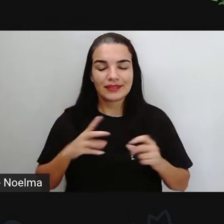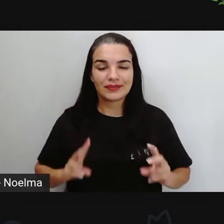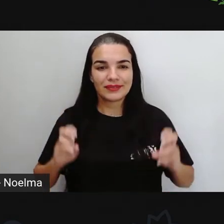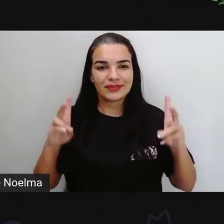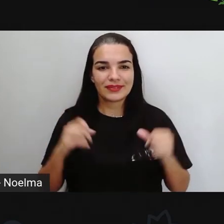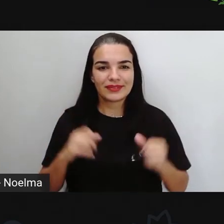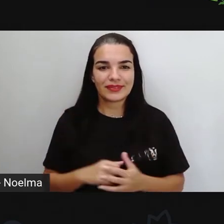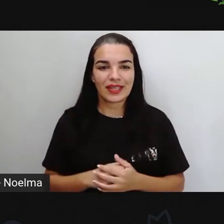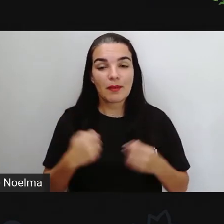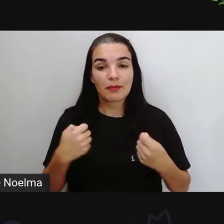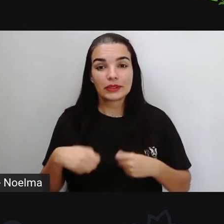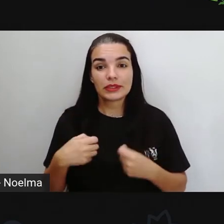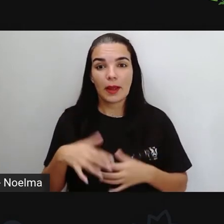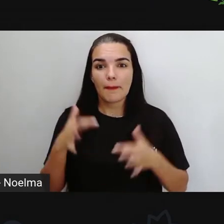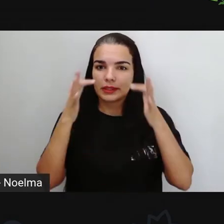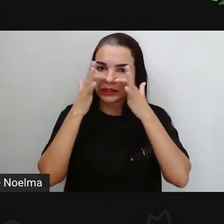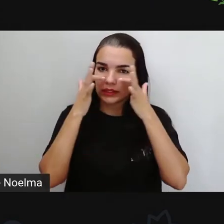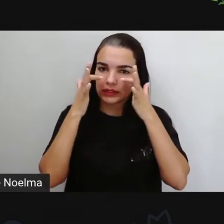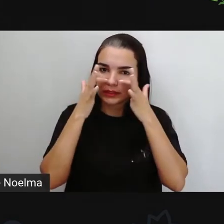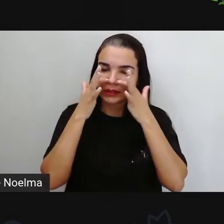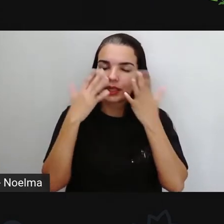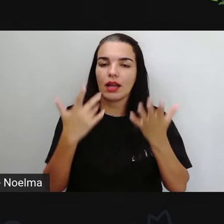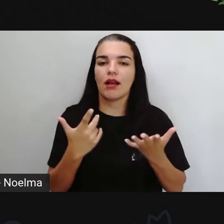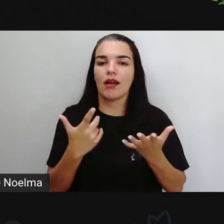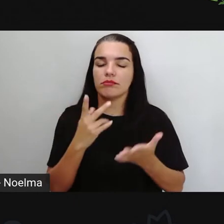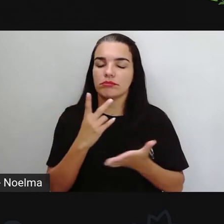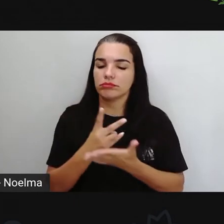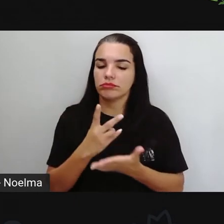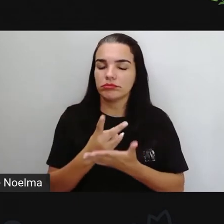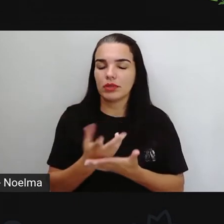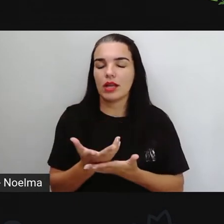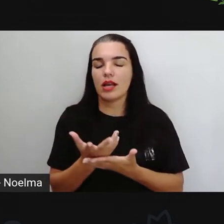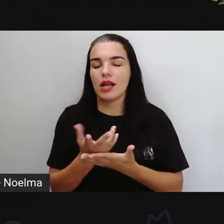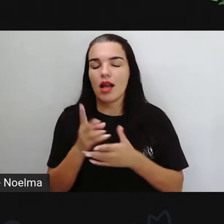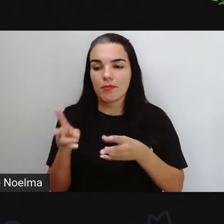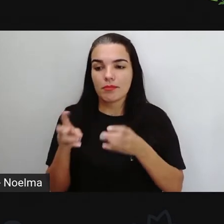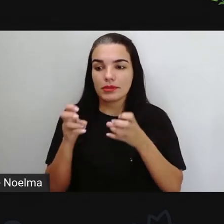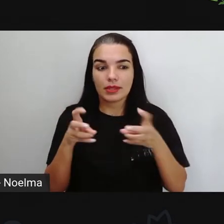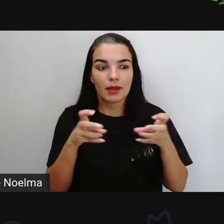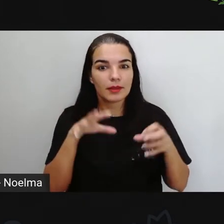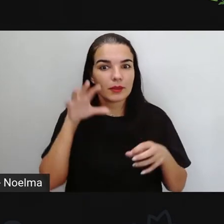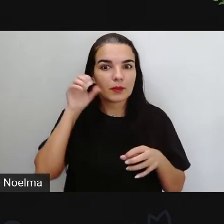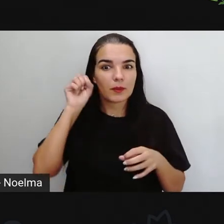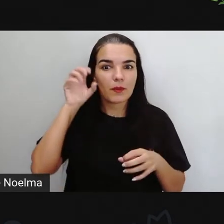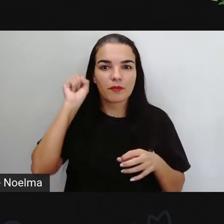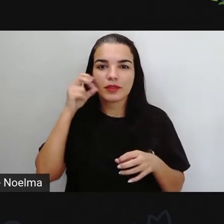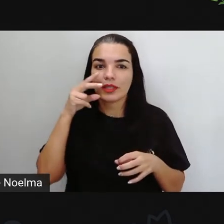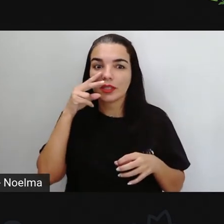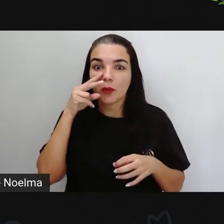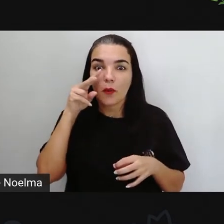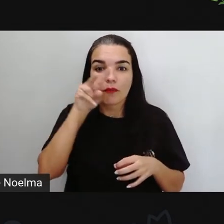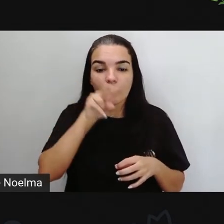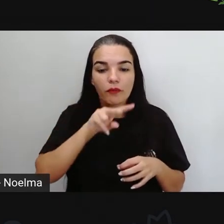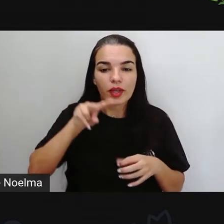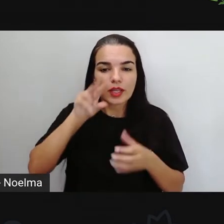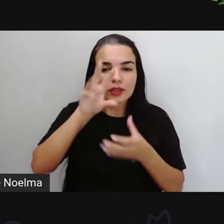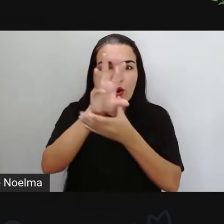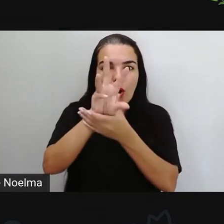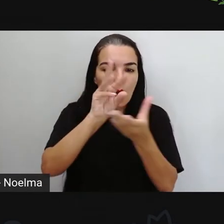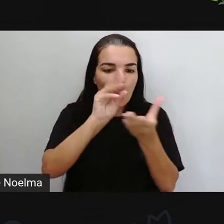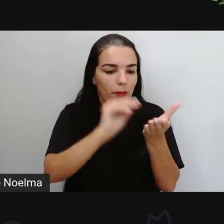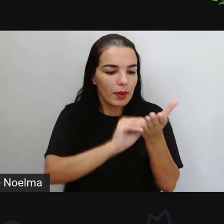de você prestar atenção, de você estar atento, observando, ouvindo, copiando,